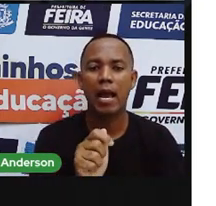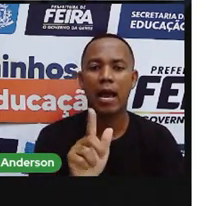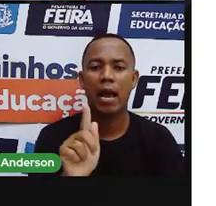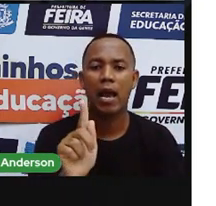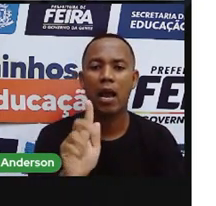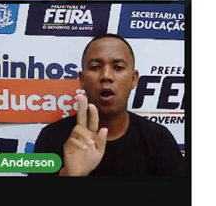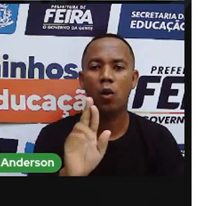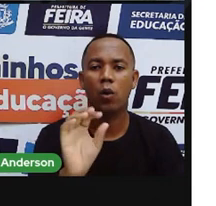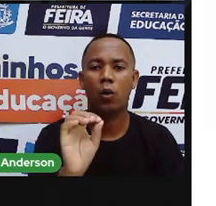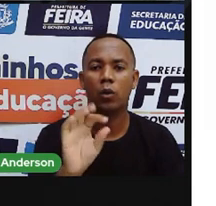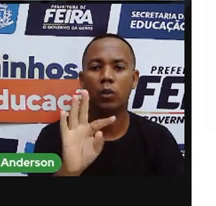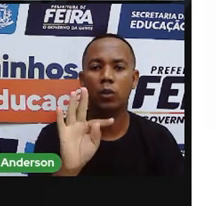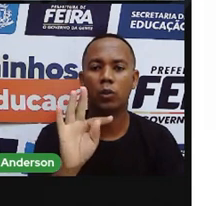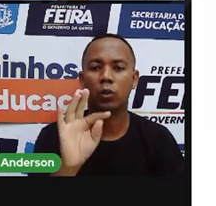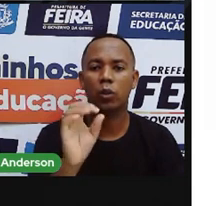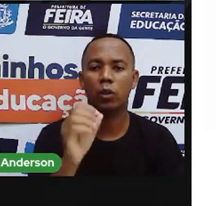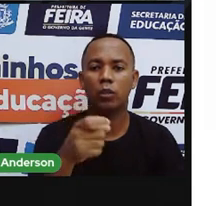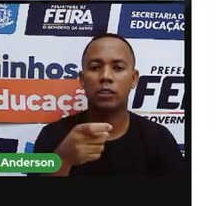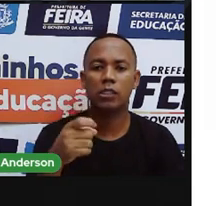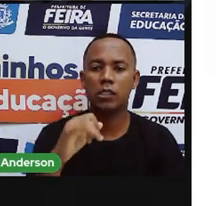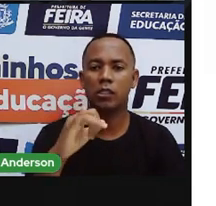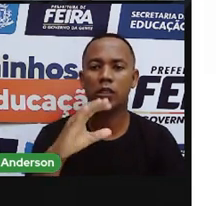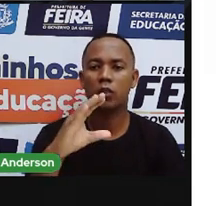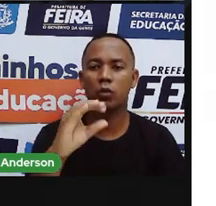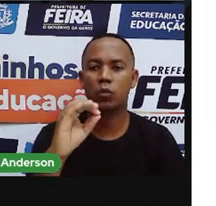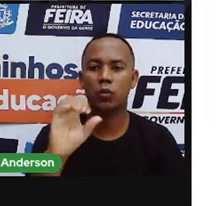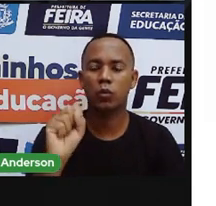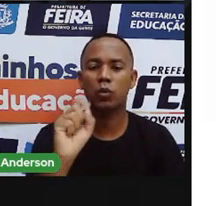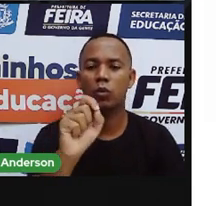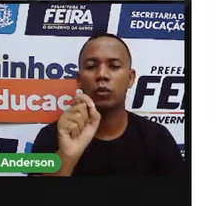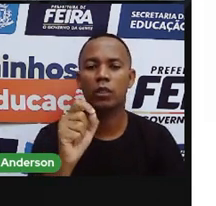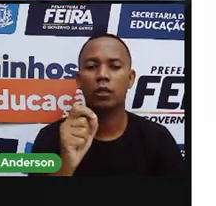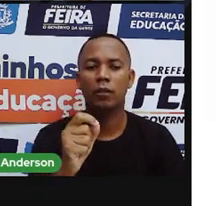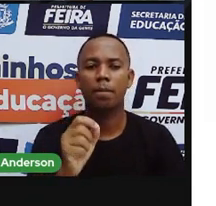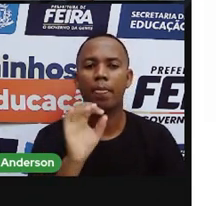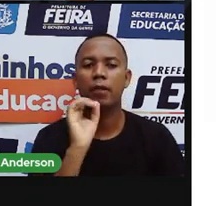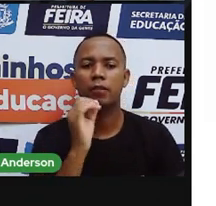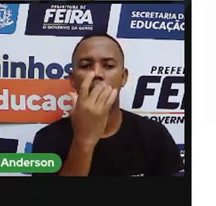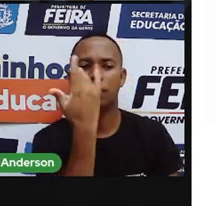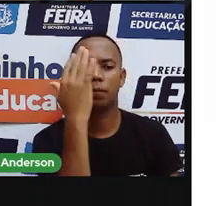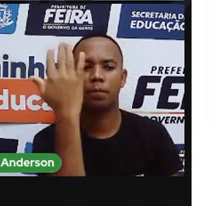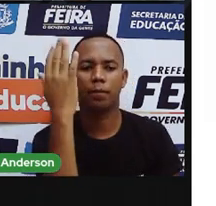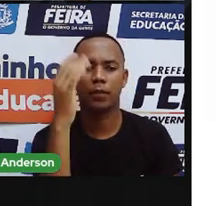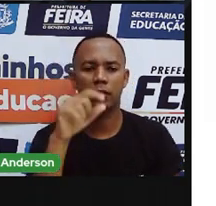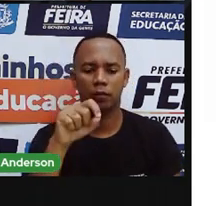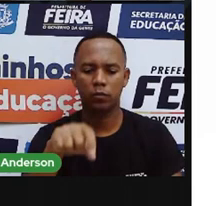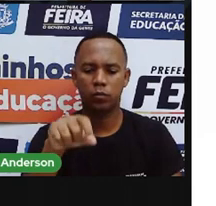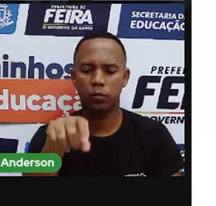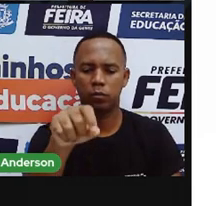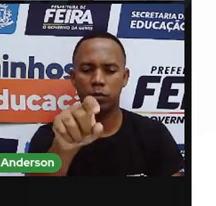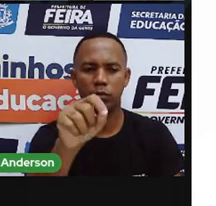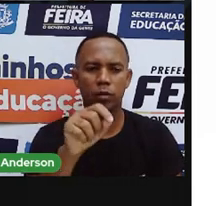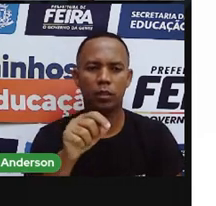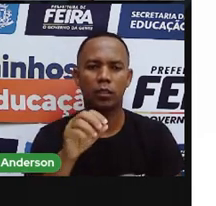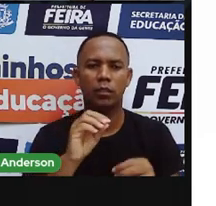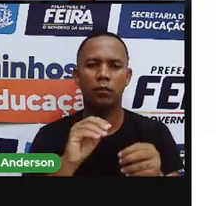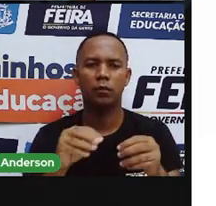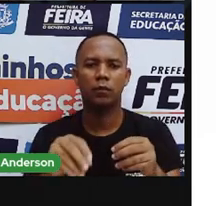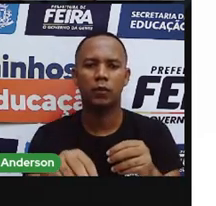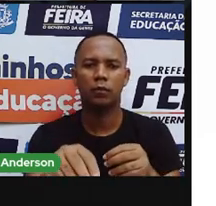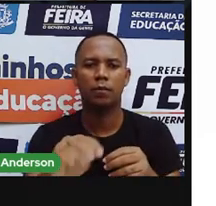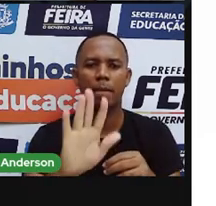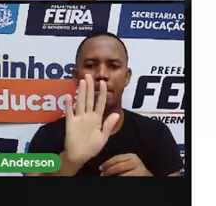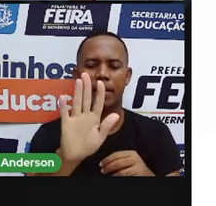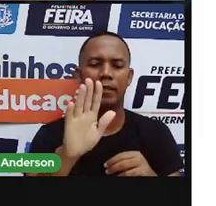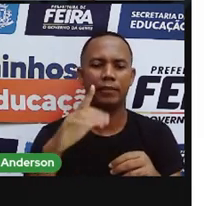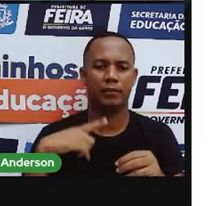colocam nas plantas para que elas produzam mais rápido. E produtos com a qualidade que diríamos melhor. Mas